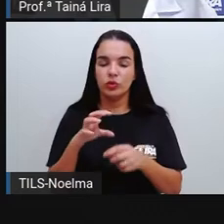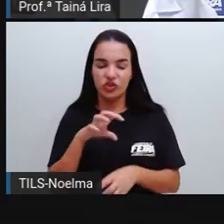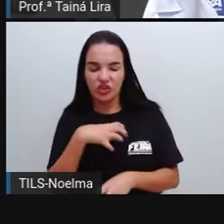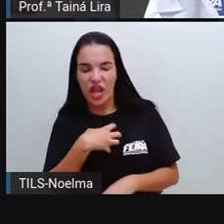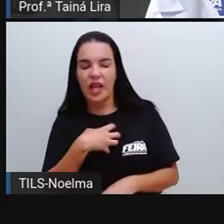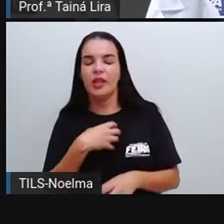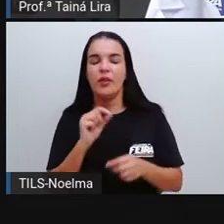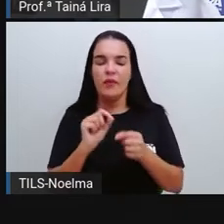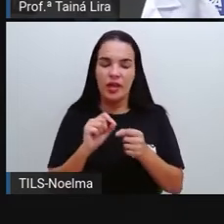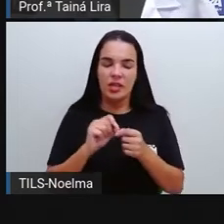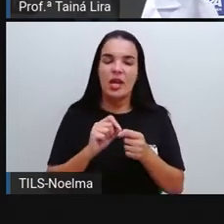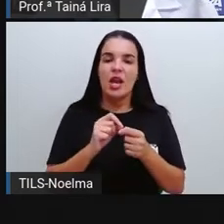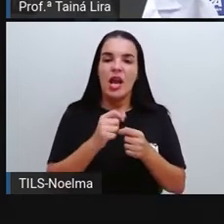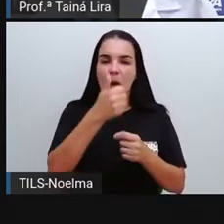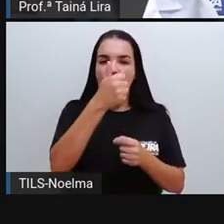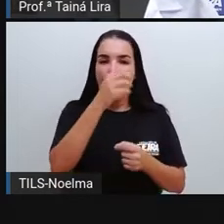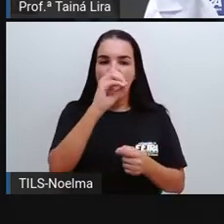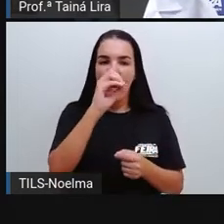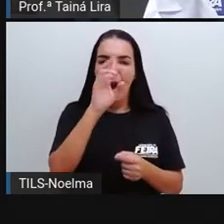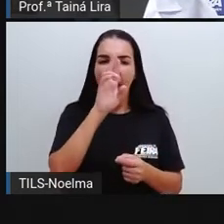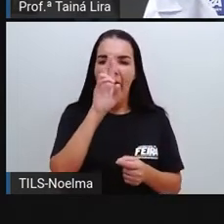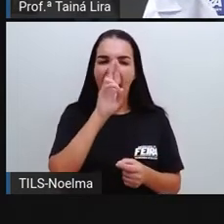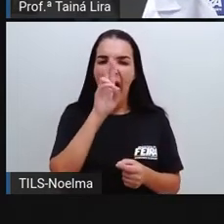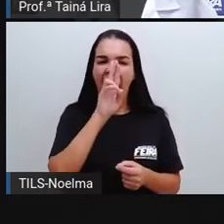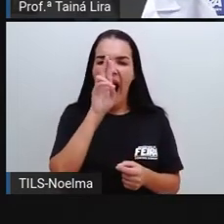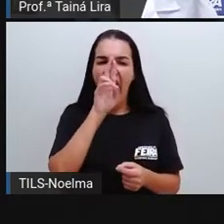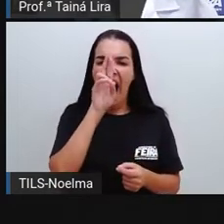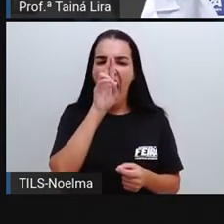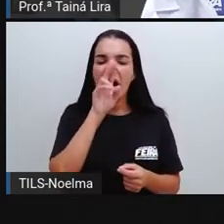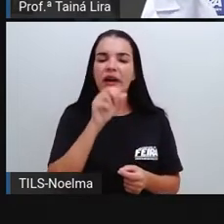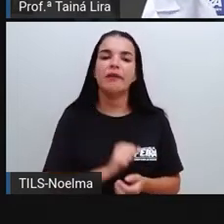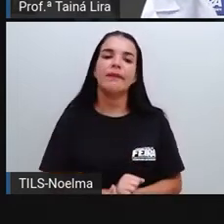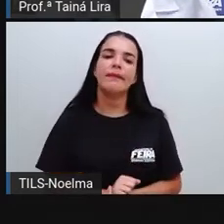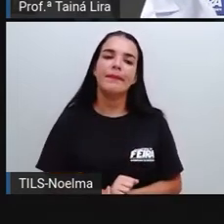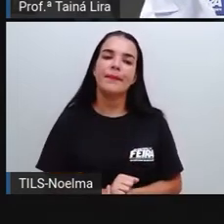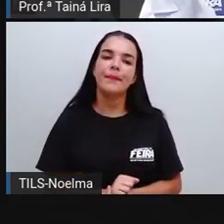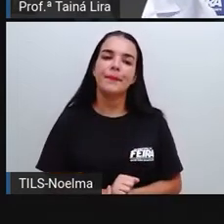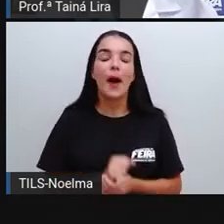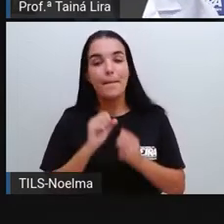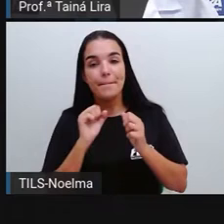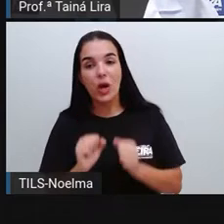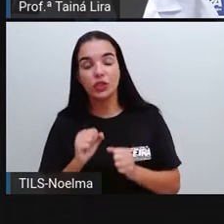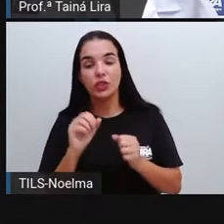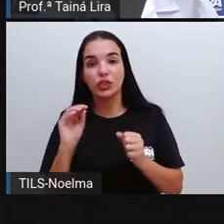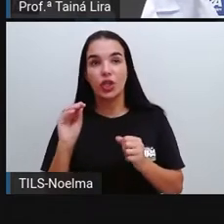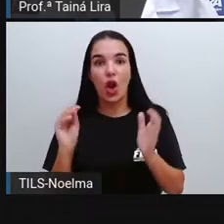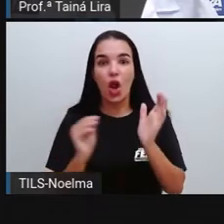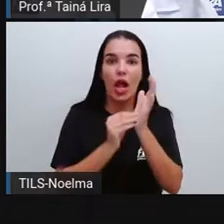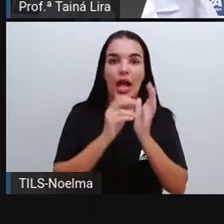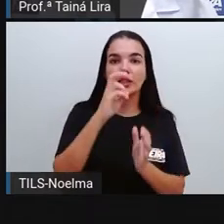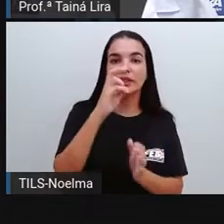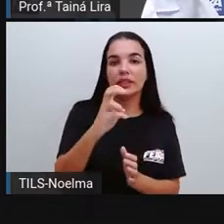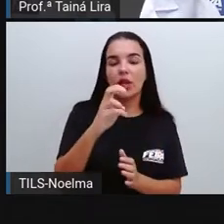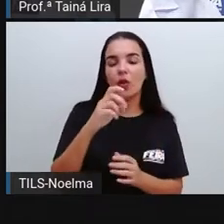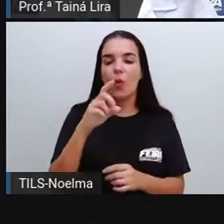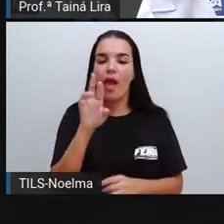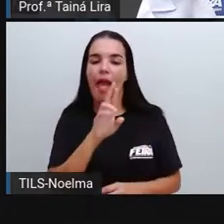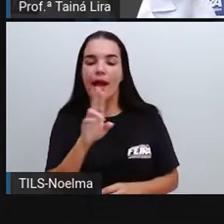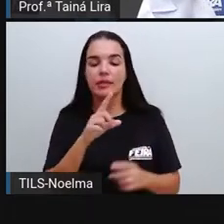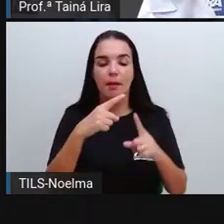composições. Eu posso trocar aí essa nota, ó, por duas notas de 5. Eu posso colocar, né,